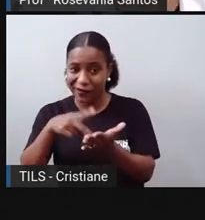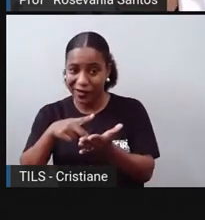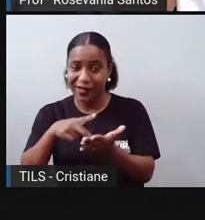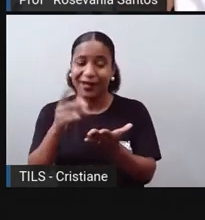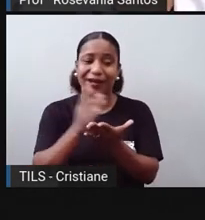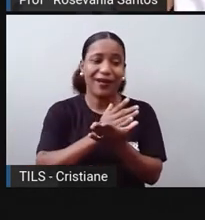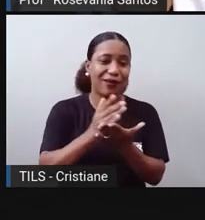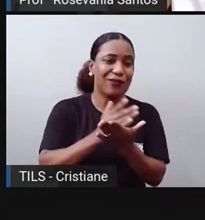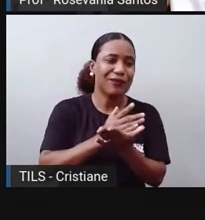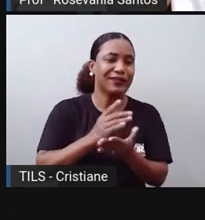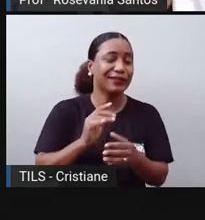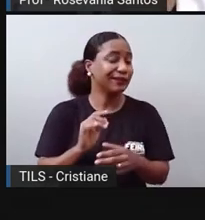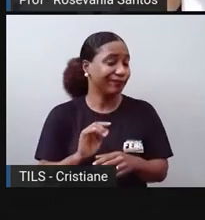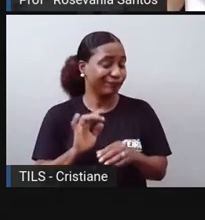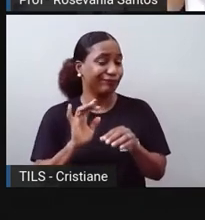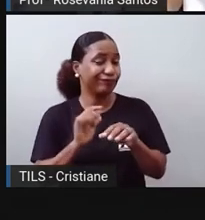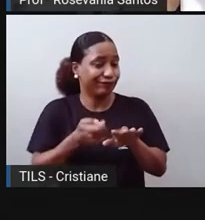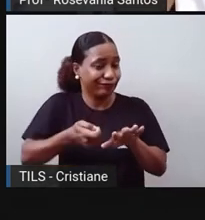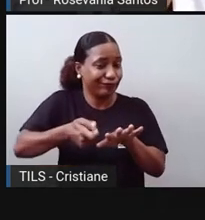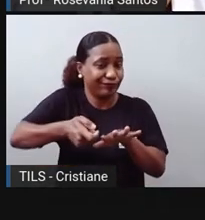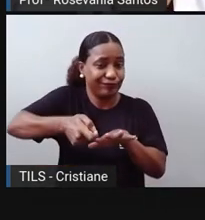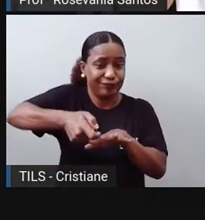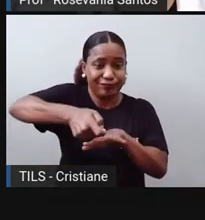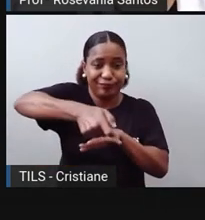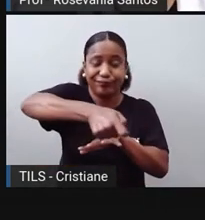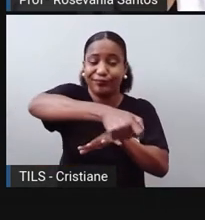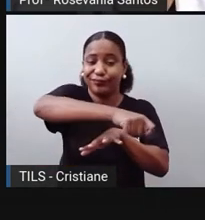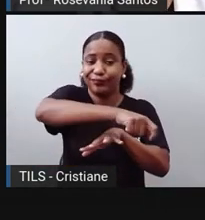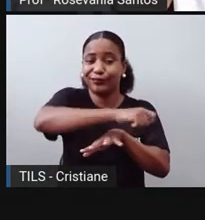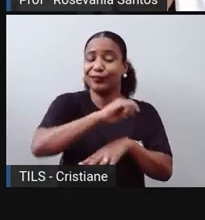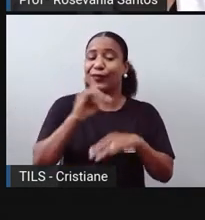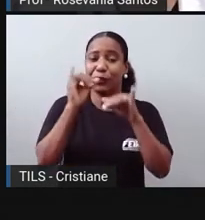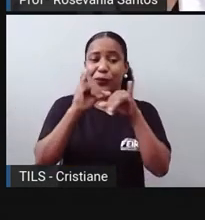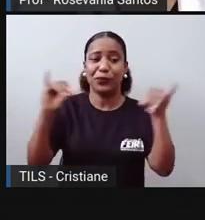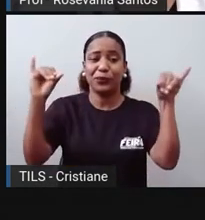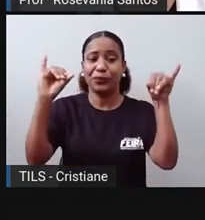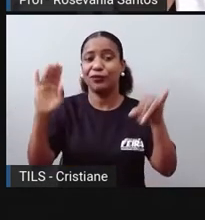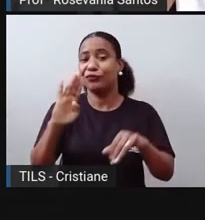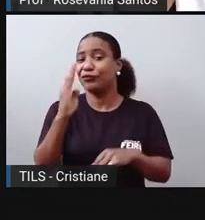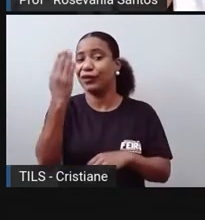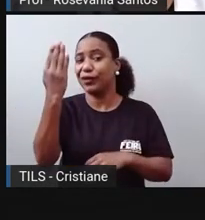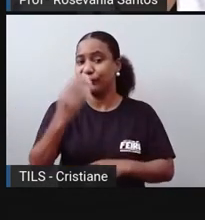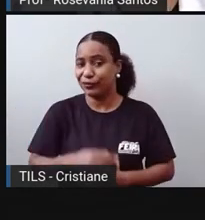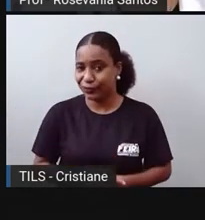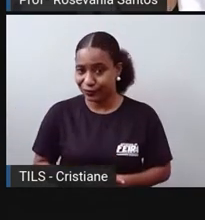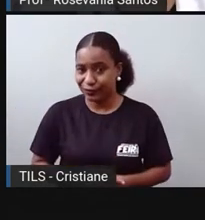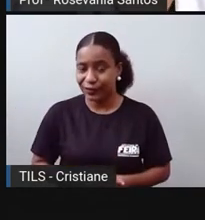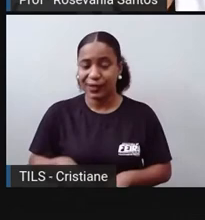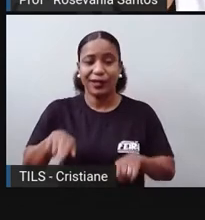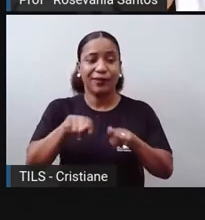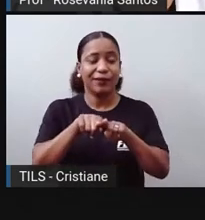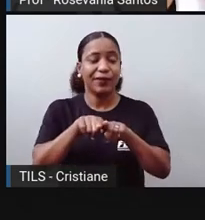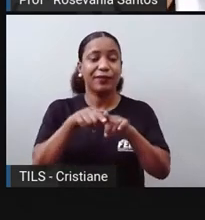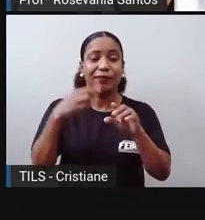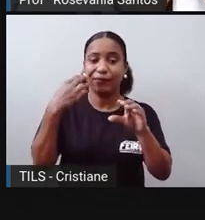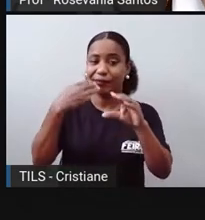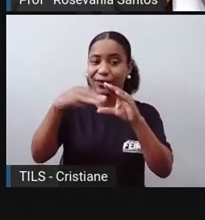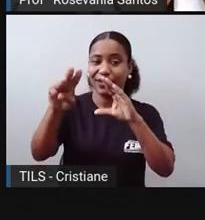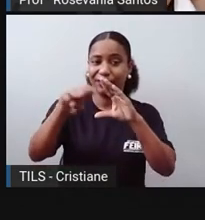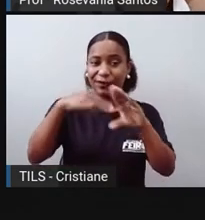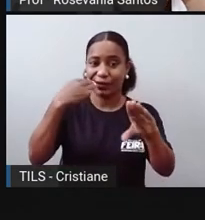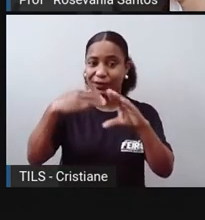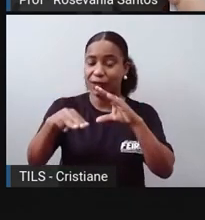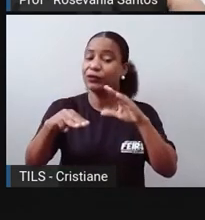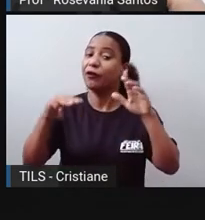existem muitas ideias falsas, só as fake news, mensagens e até fotos pessoais, que deve-se tomar